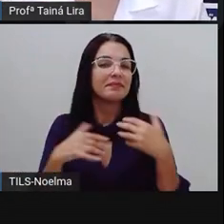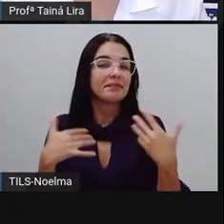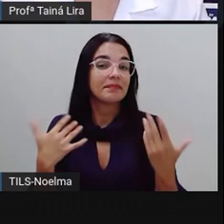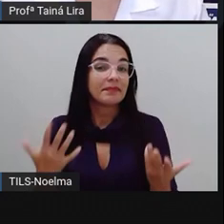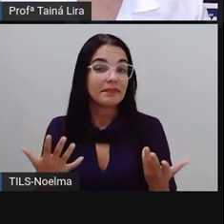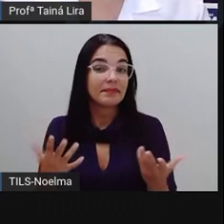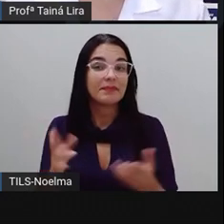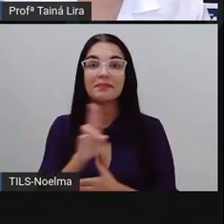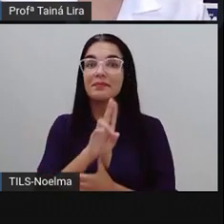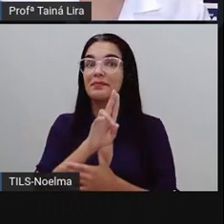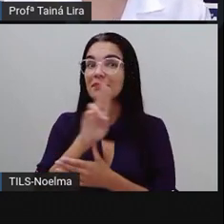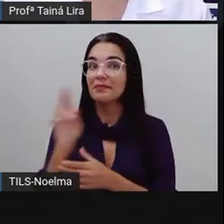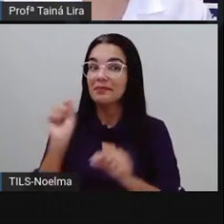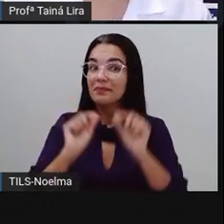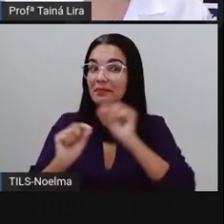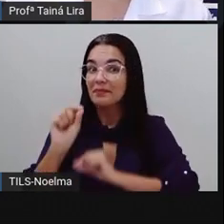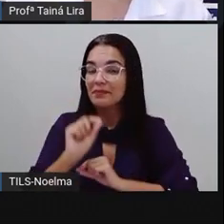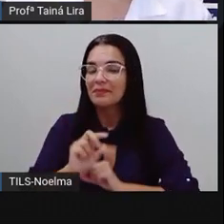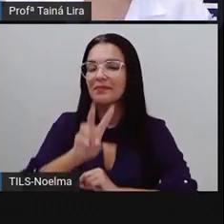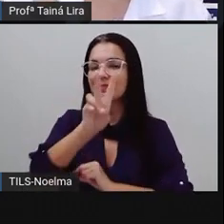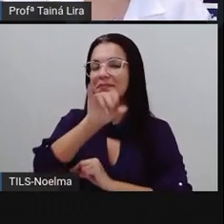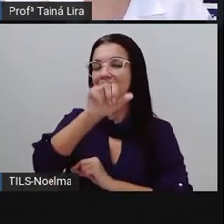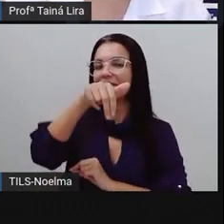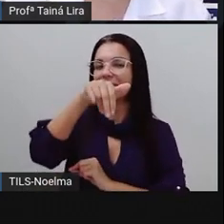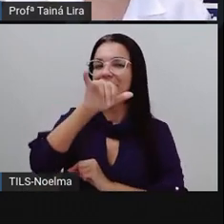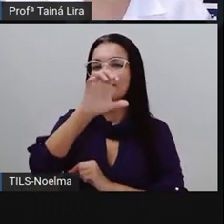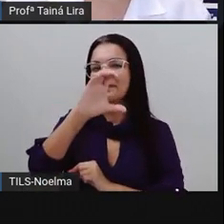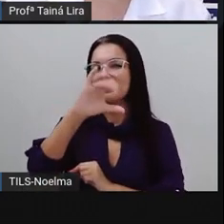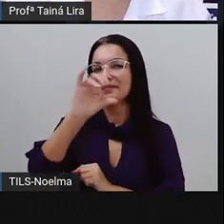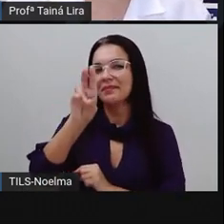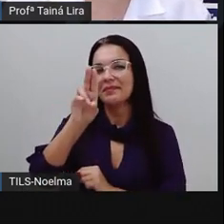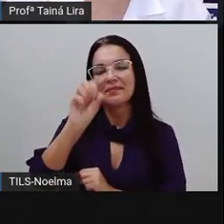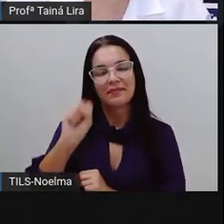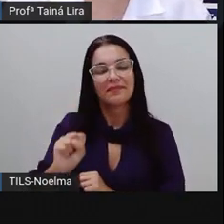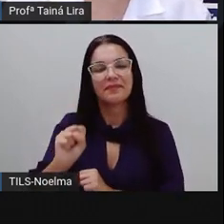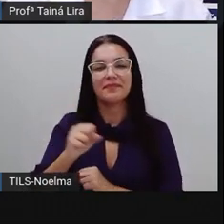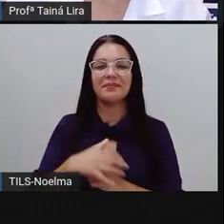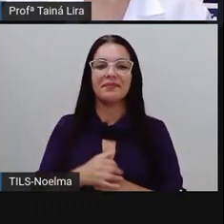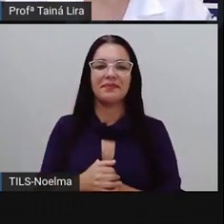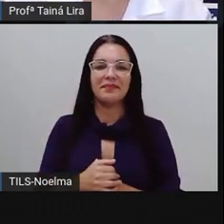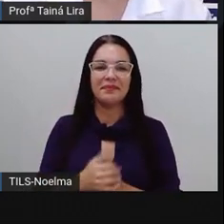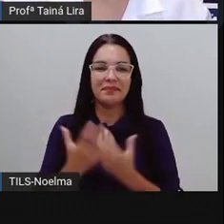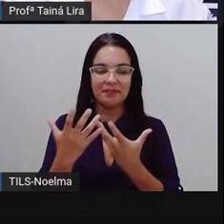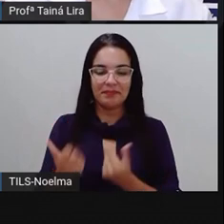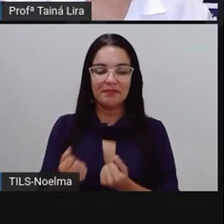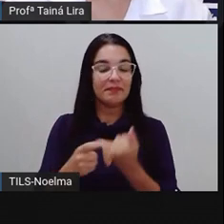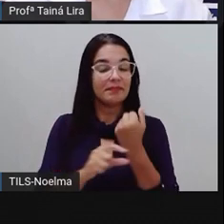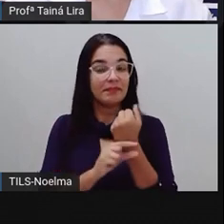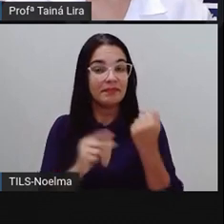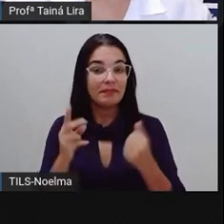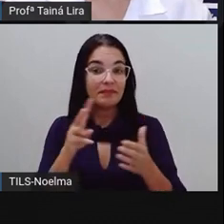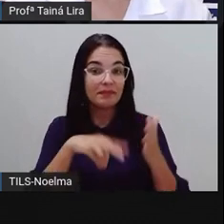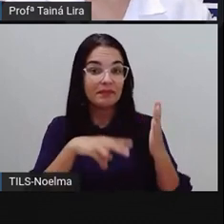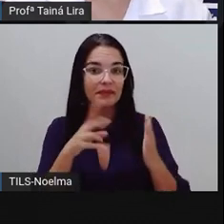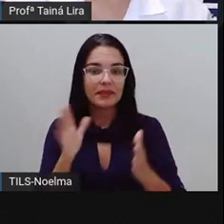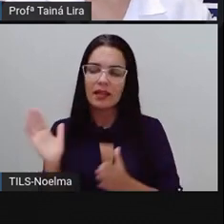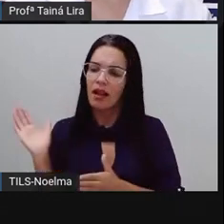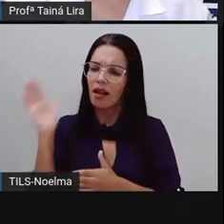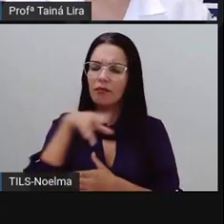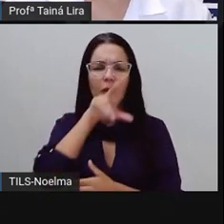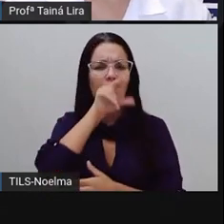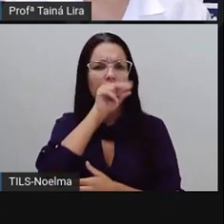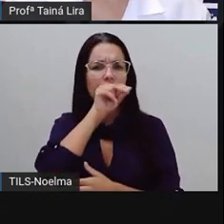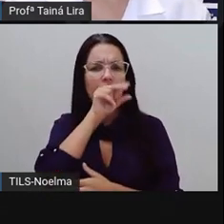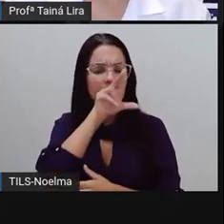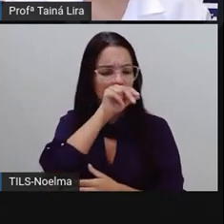Muito bem, ó, Vinícius de Moraes. Então vamos lá fazer a leitura. Lá vem o Pato, pataqui,